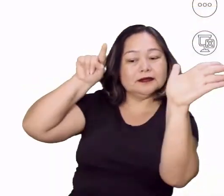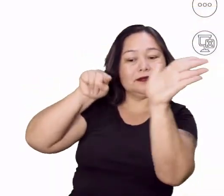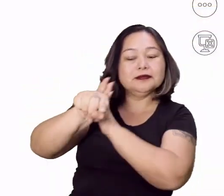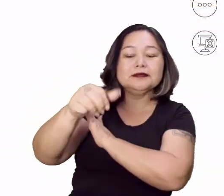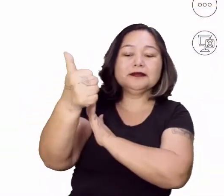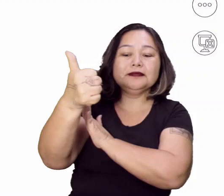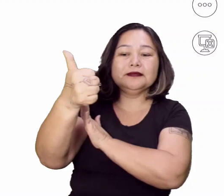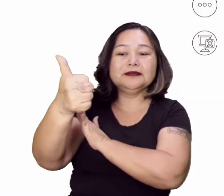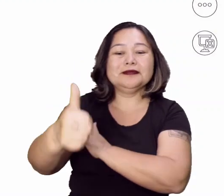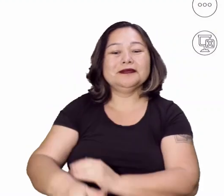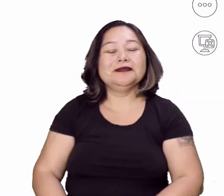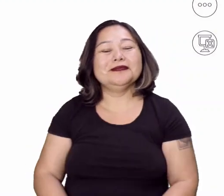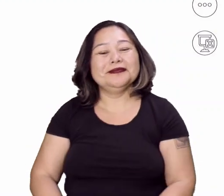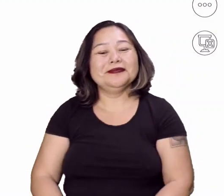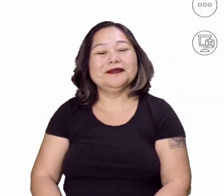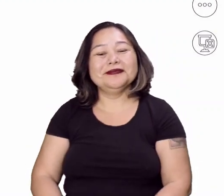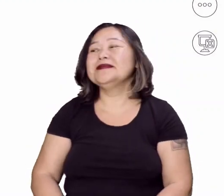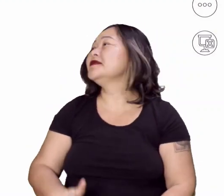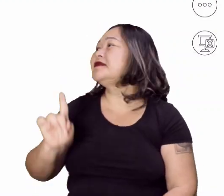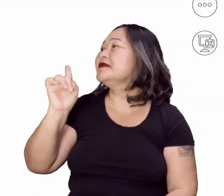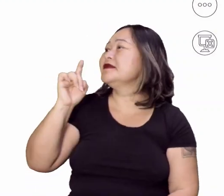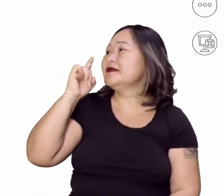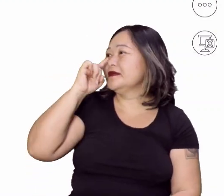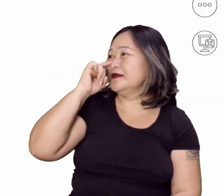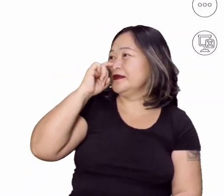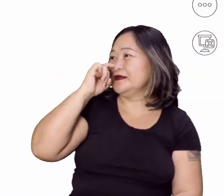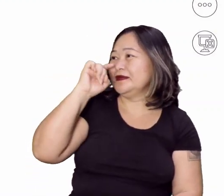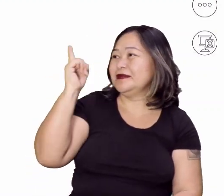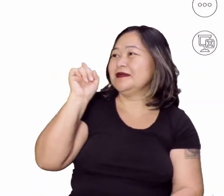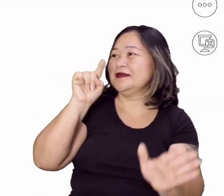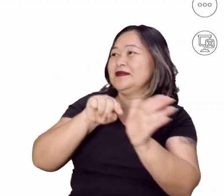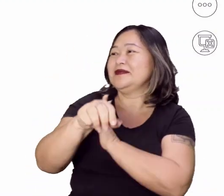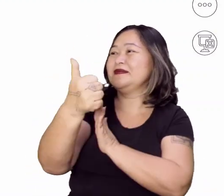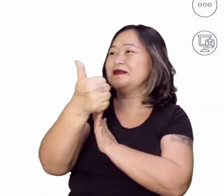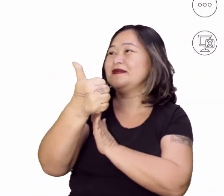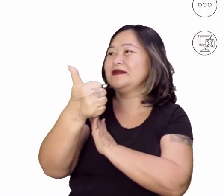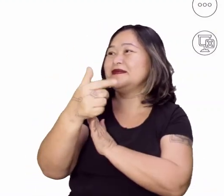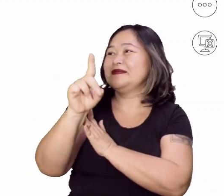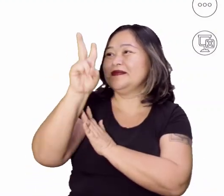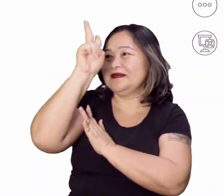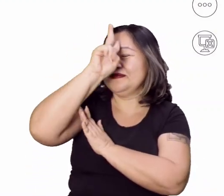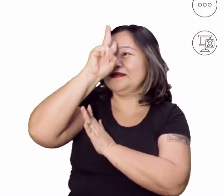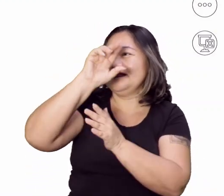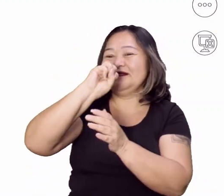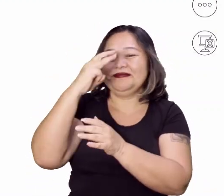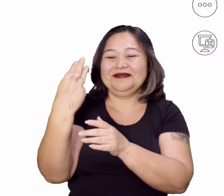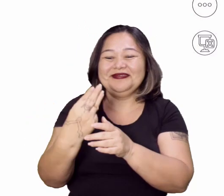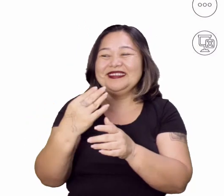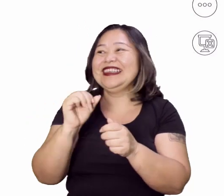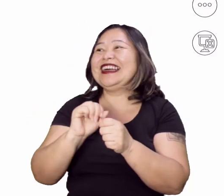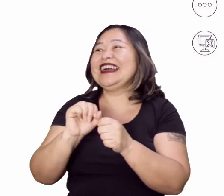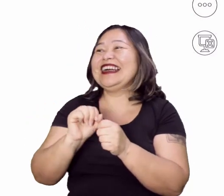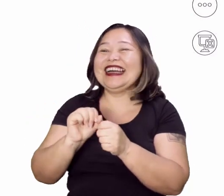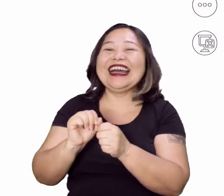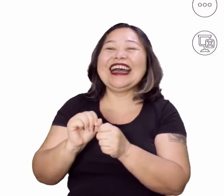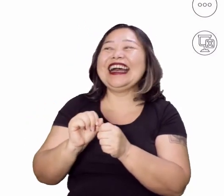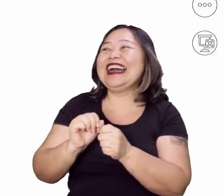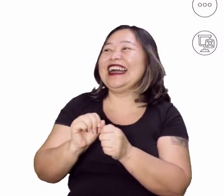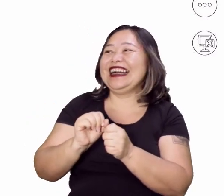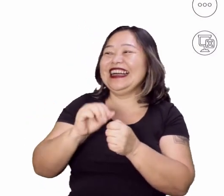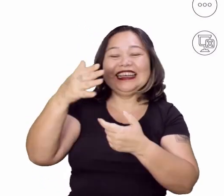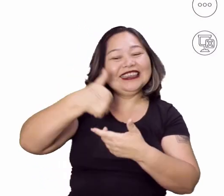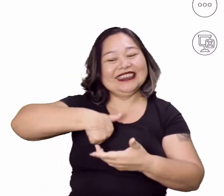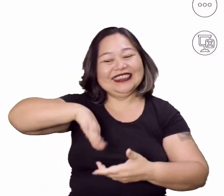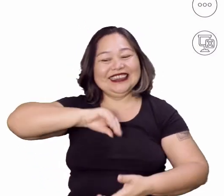pergunta. Engraçado que eu fiz aqui a primeira pergunta, eu lembrei do show do milhão. Porque o